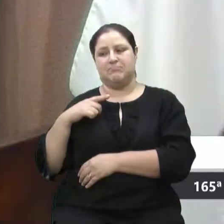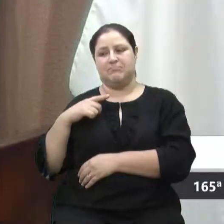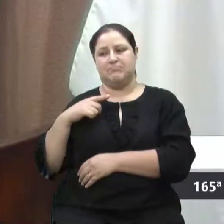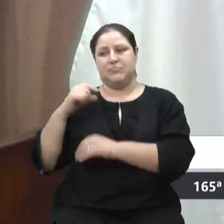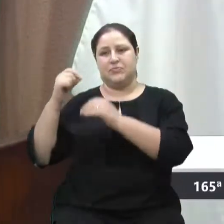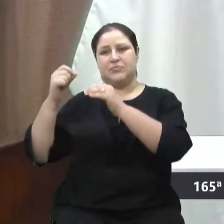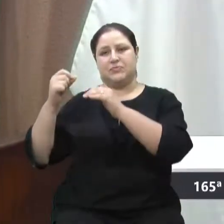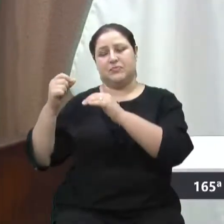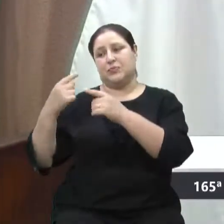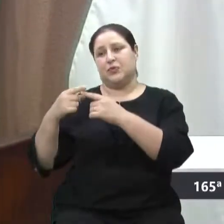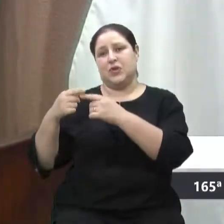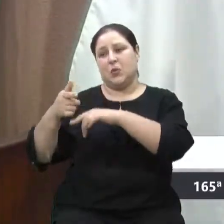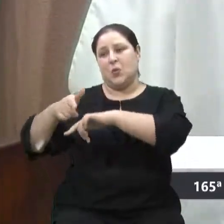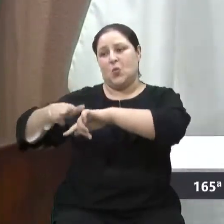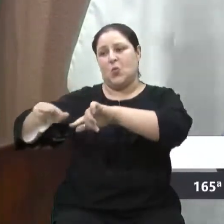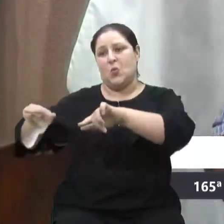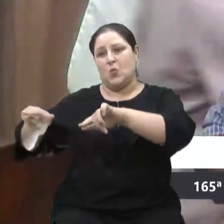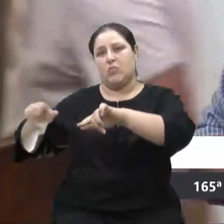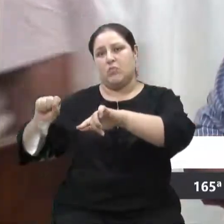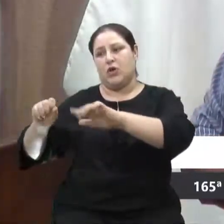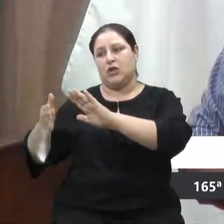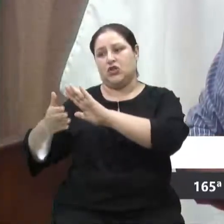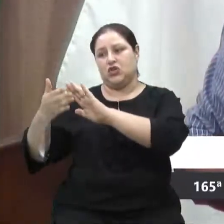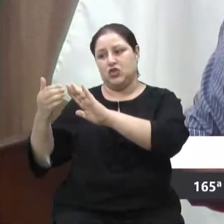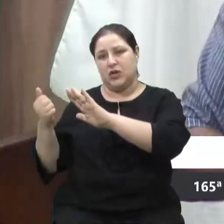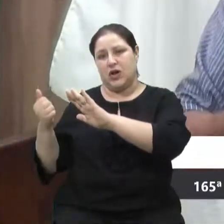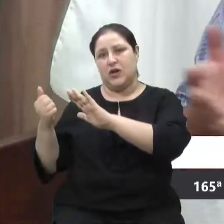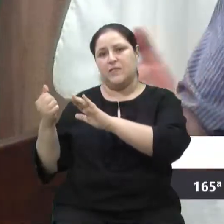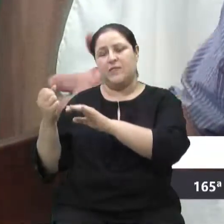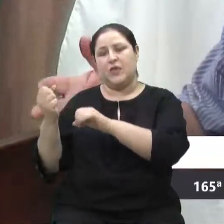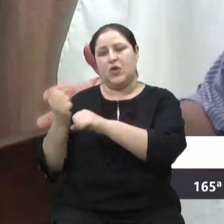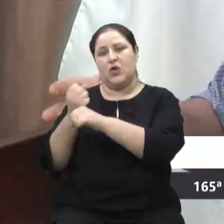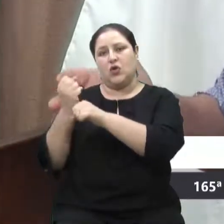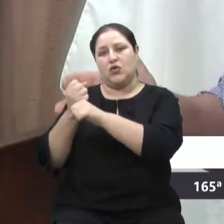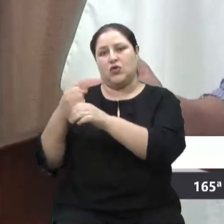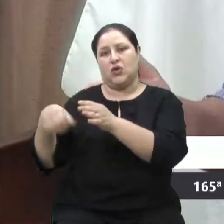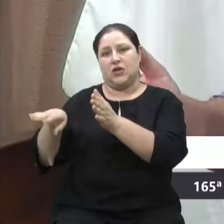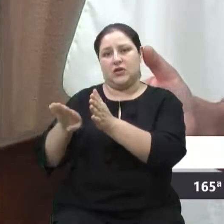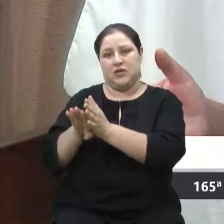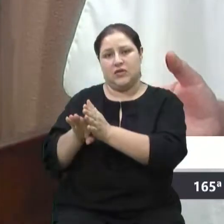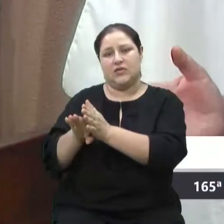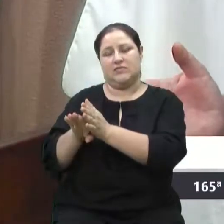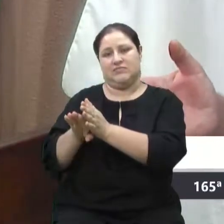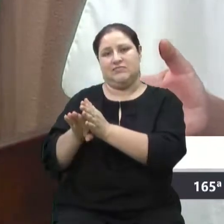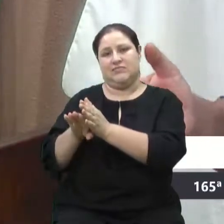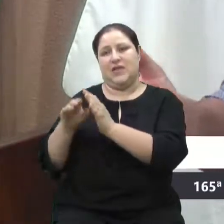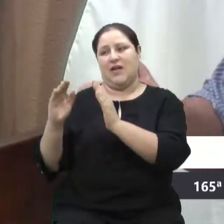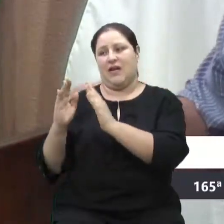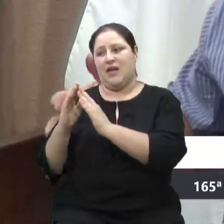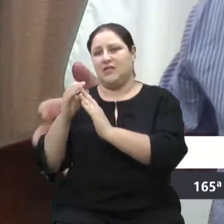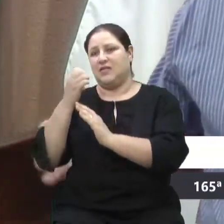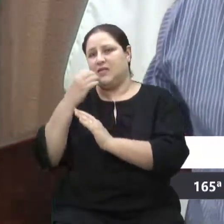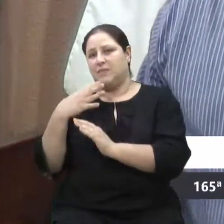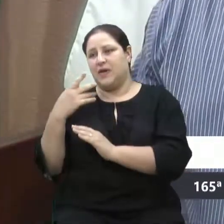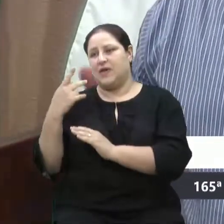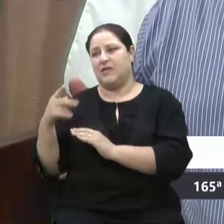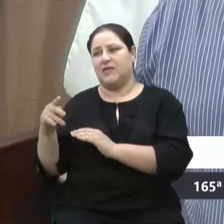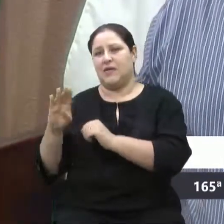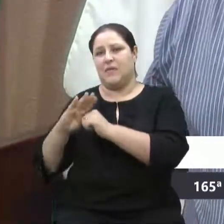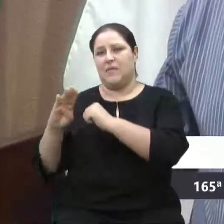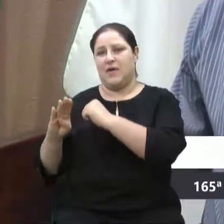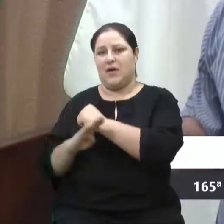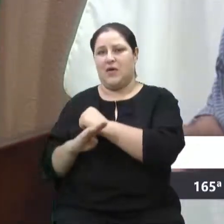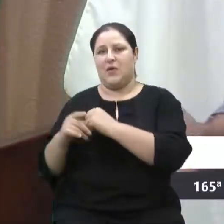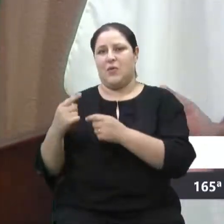construída a casa do bem do Santa Fé. Estava sendo utilizado por pessoas